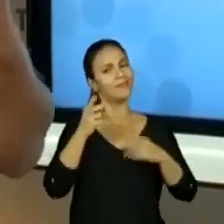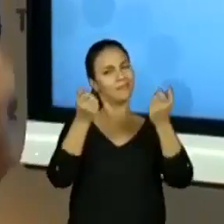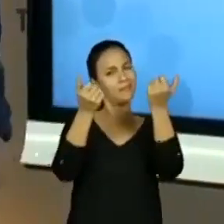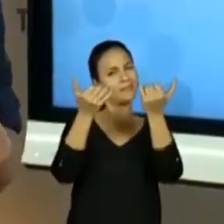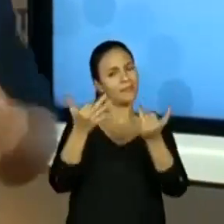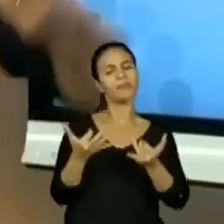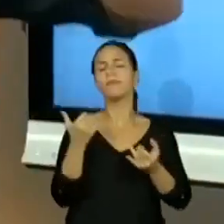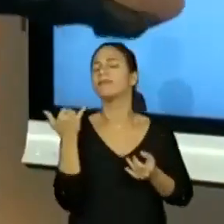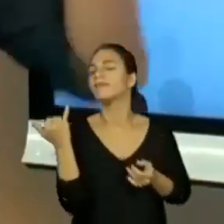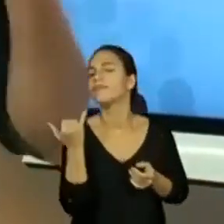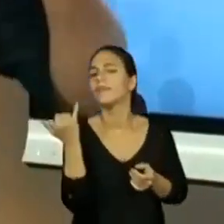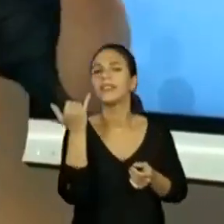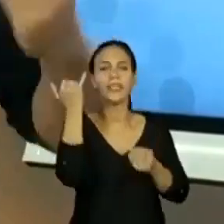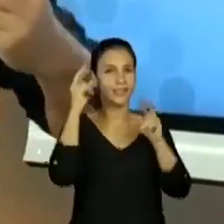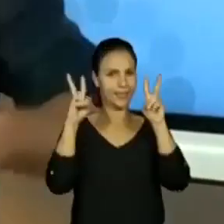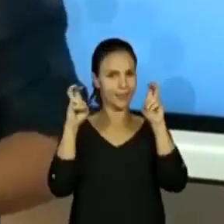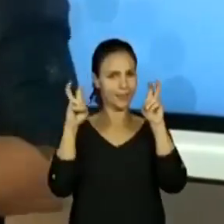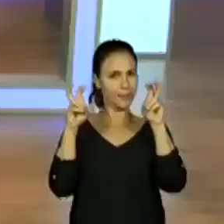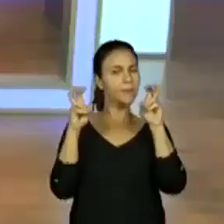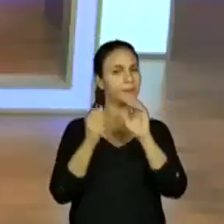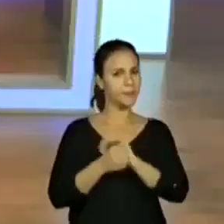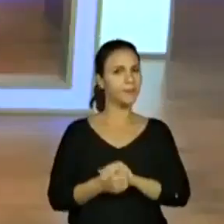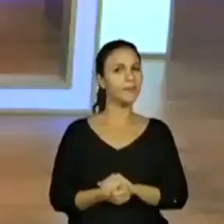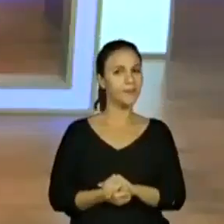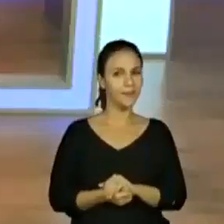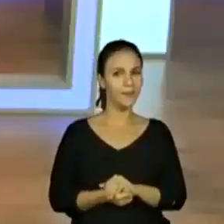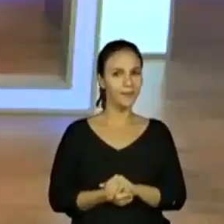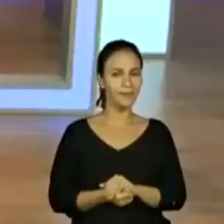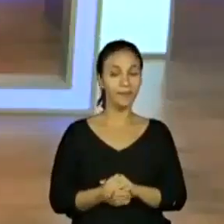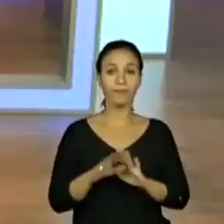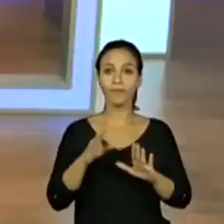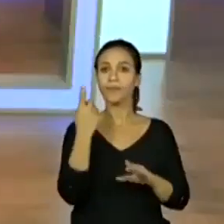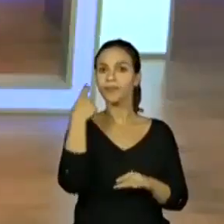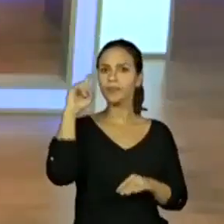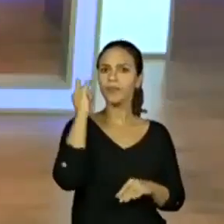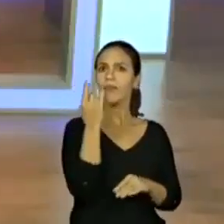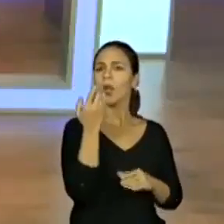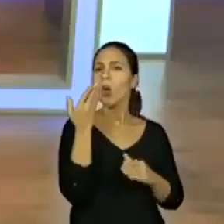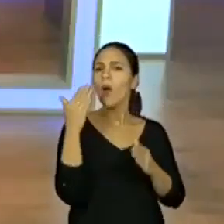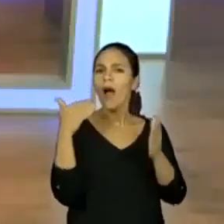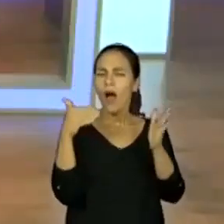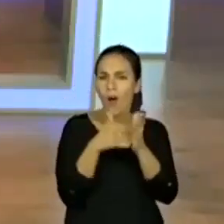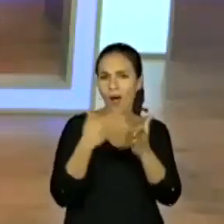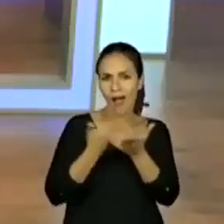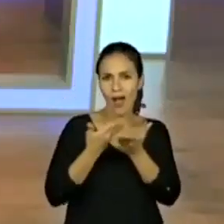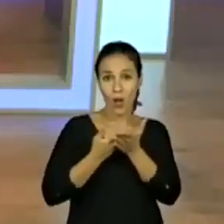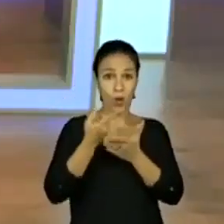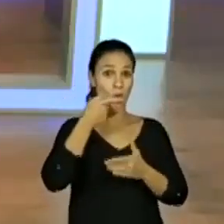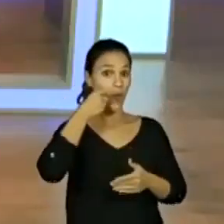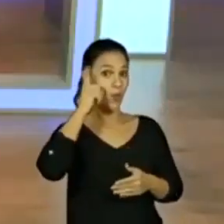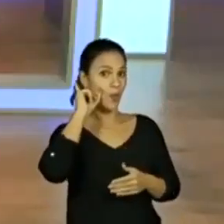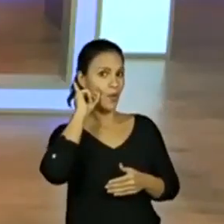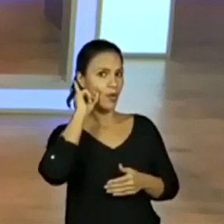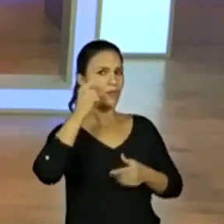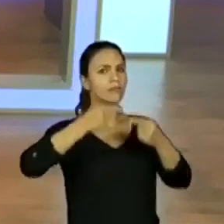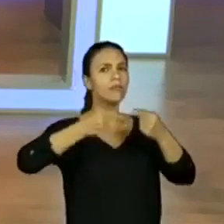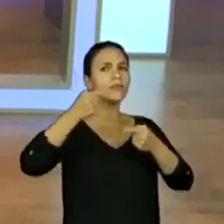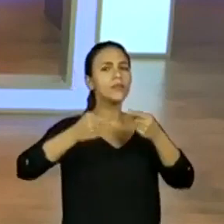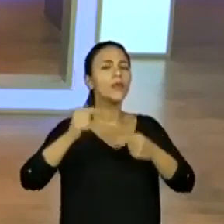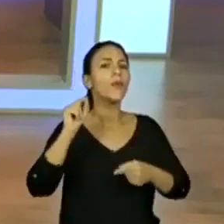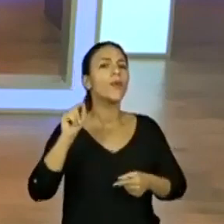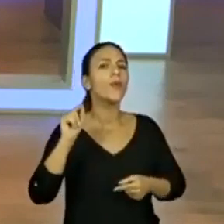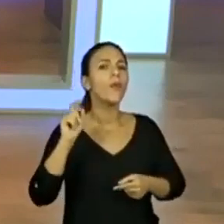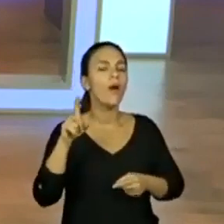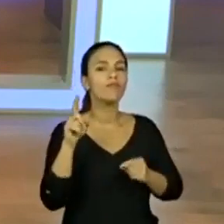ele é muito importante demais. Na nossa última aula, por acaso, ontem, nós discutimos sobre uma